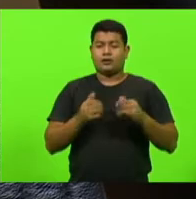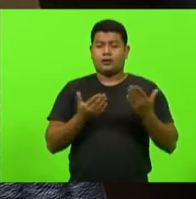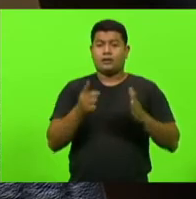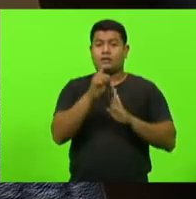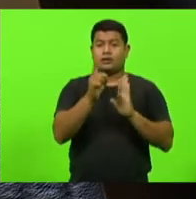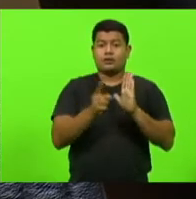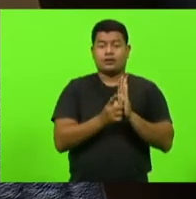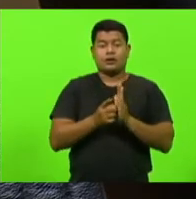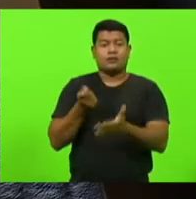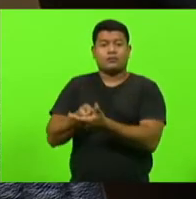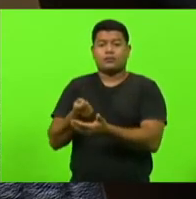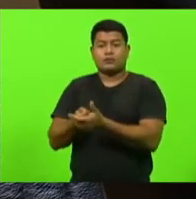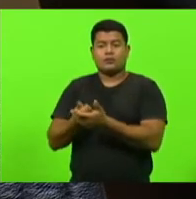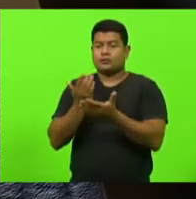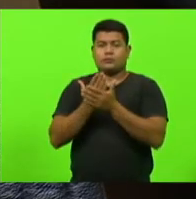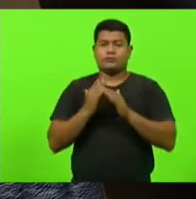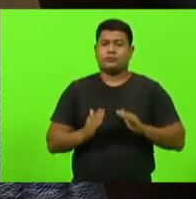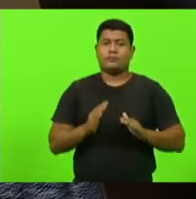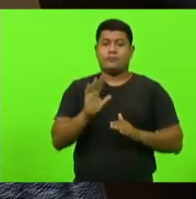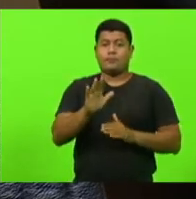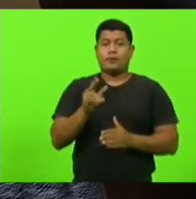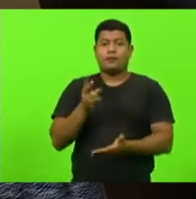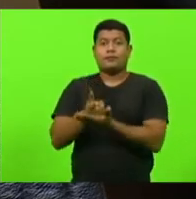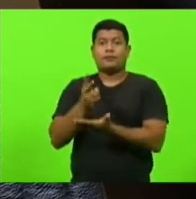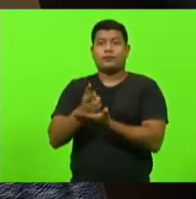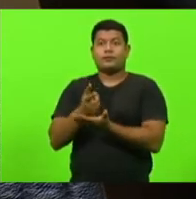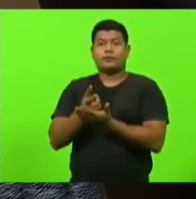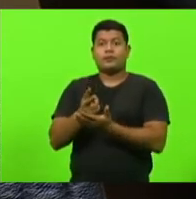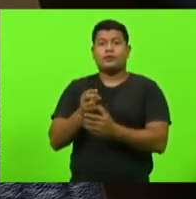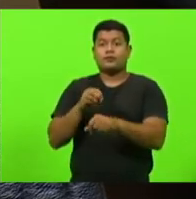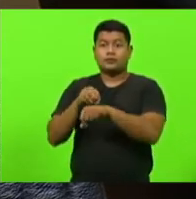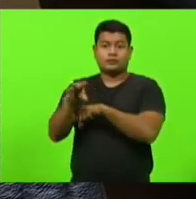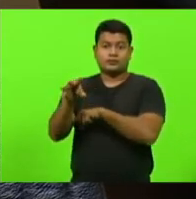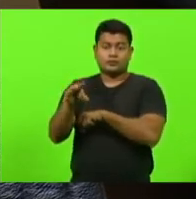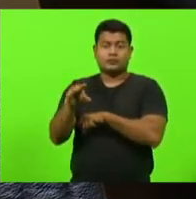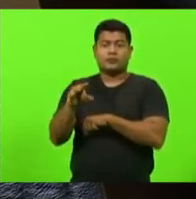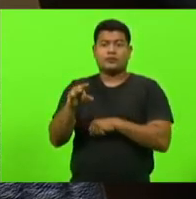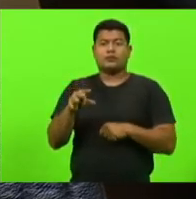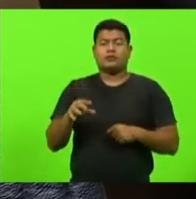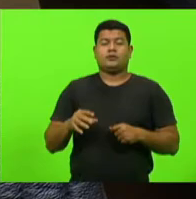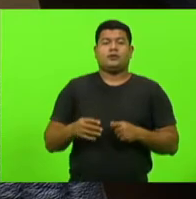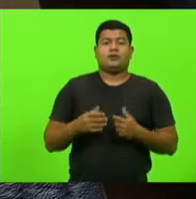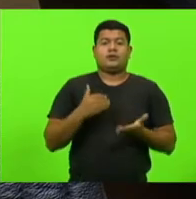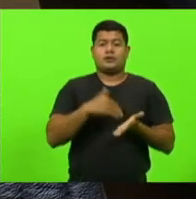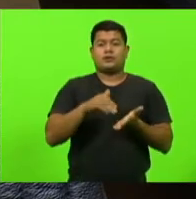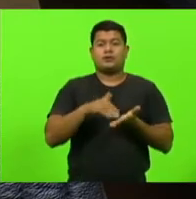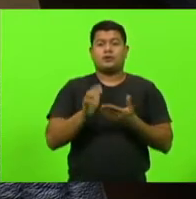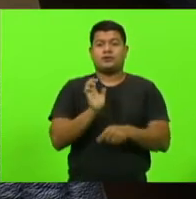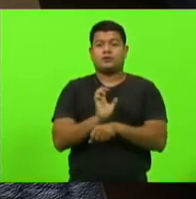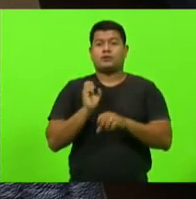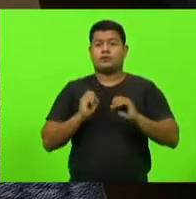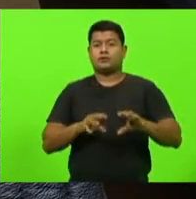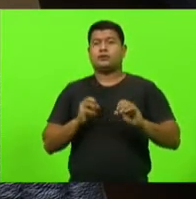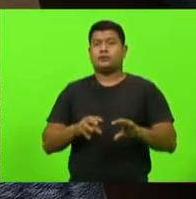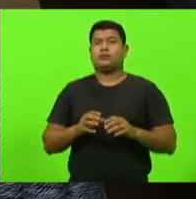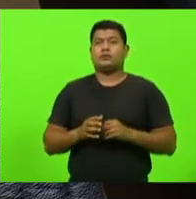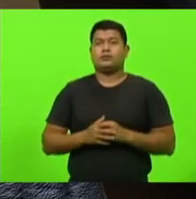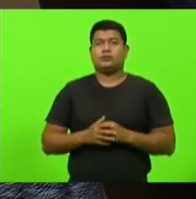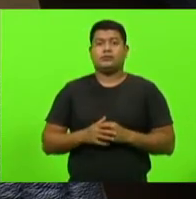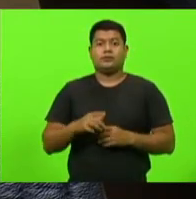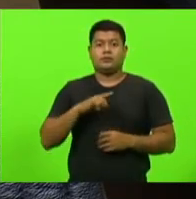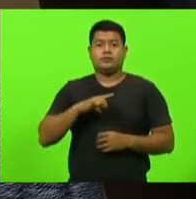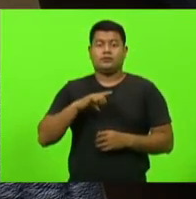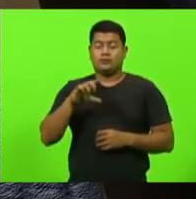crianças até 12 anos, mas mantém a recomendação da Secretaria do Estado da Educação, da Saúde, como eu falei, estão usando esse